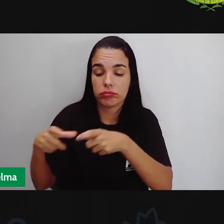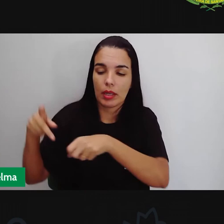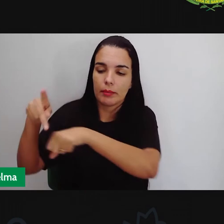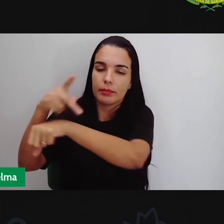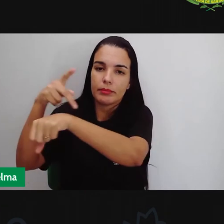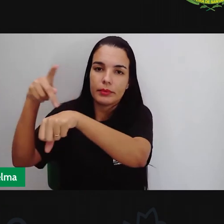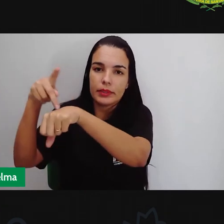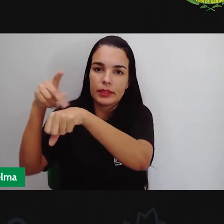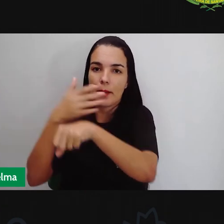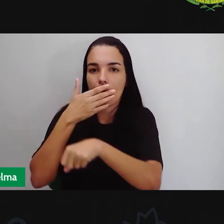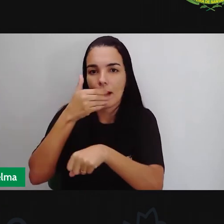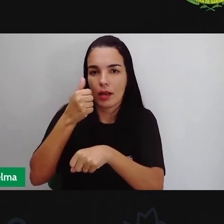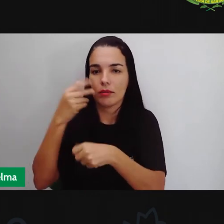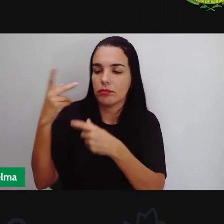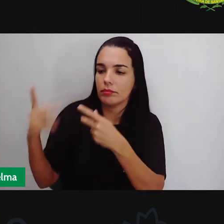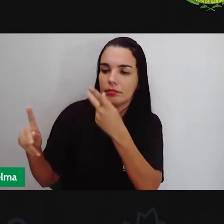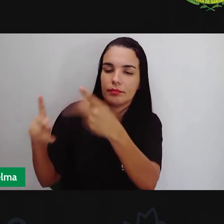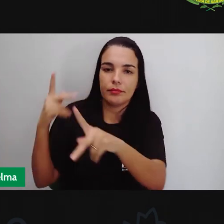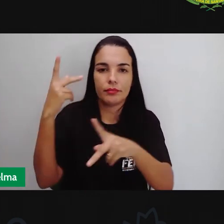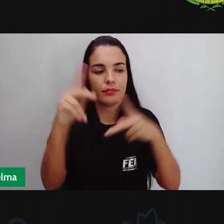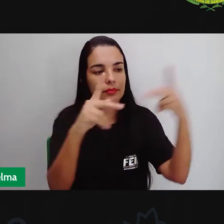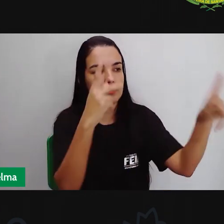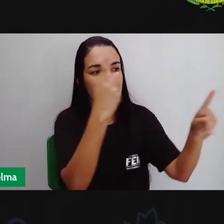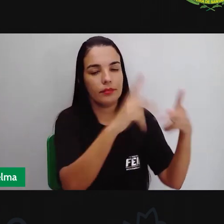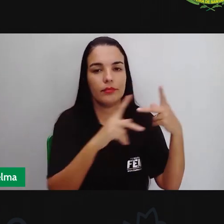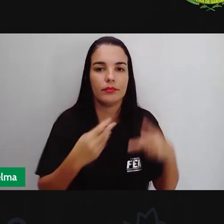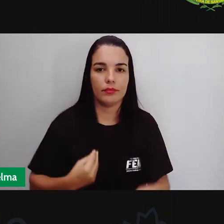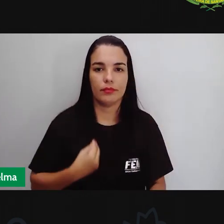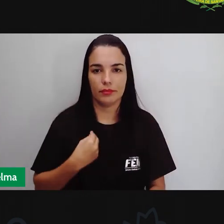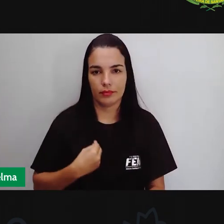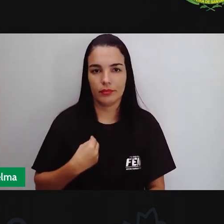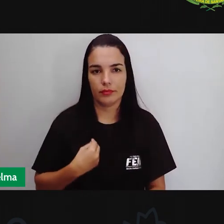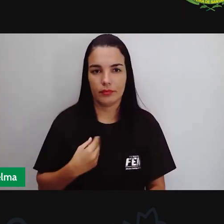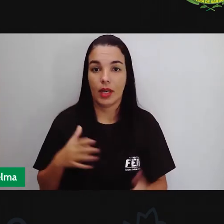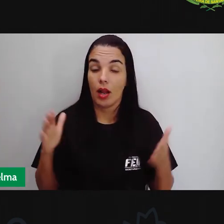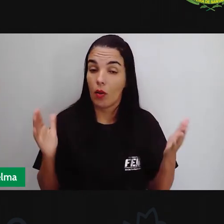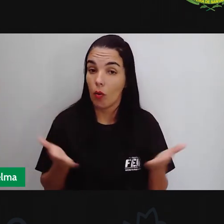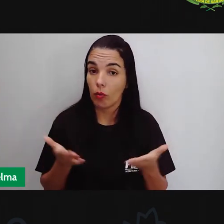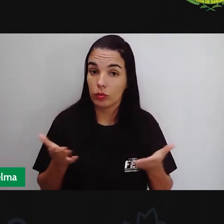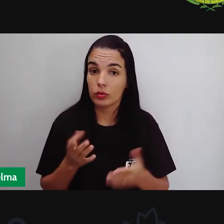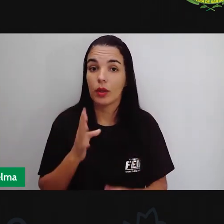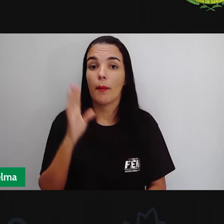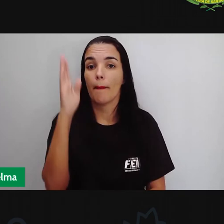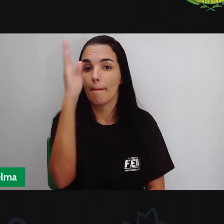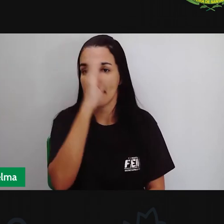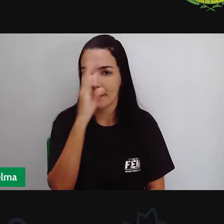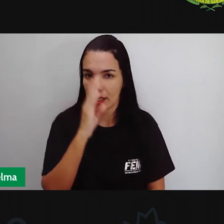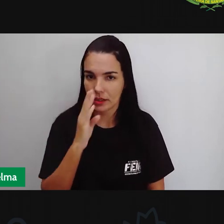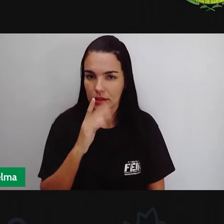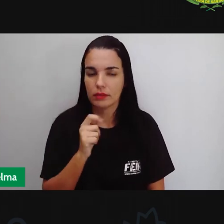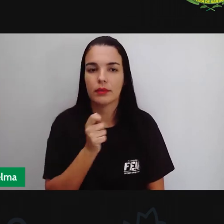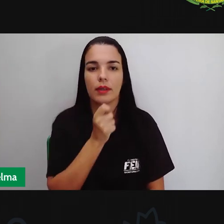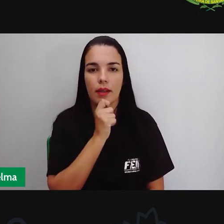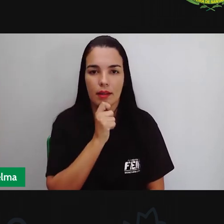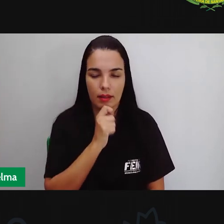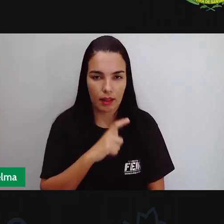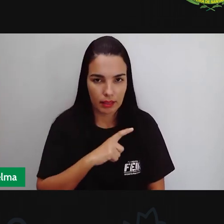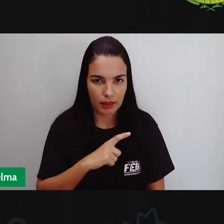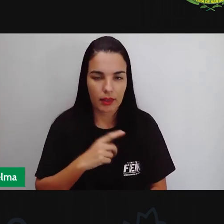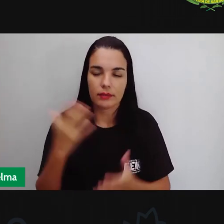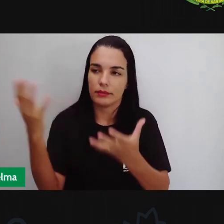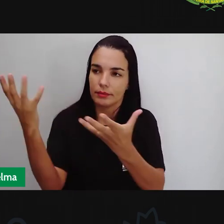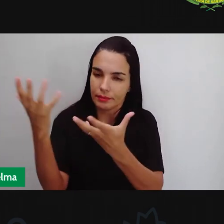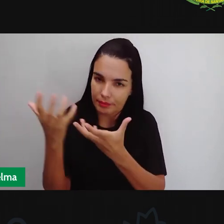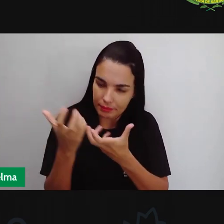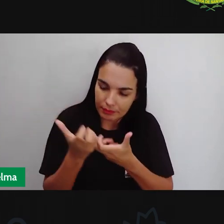que possibilitassem melhores condições de vida. E hoje o Brasil ainda recebe esses imigrantes, porém,